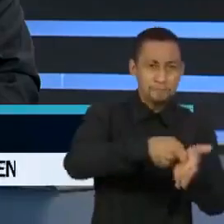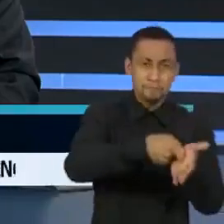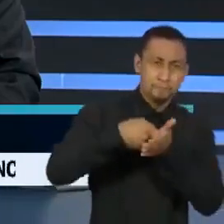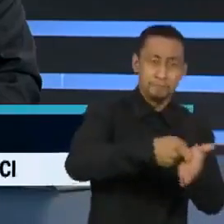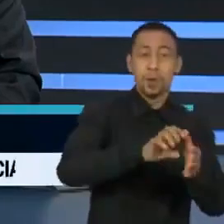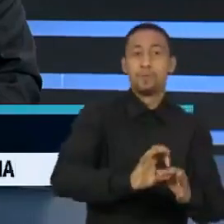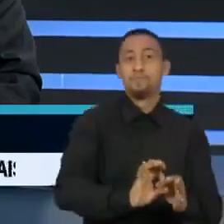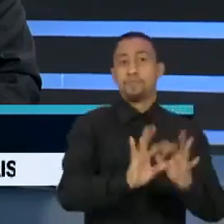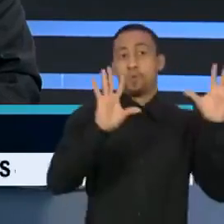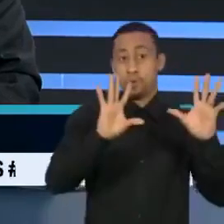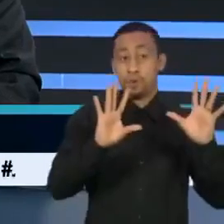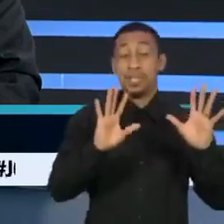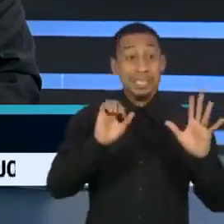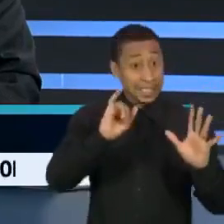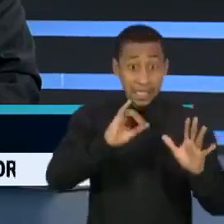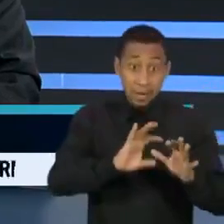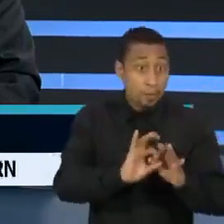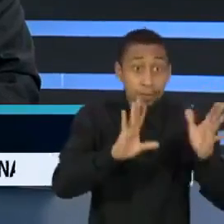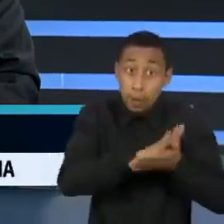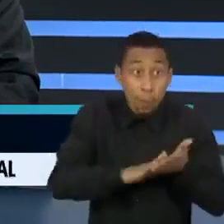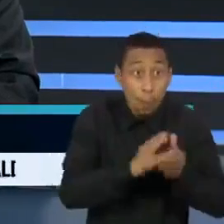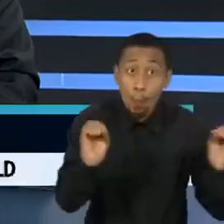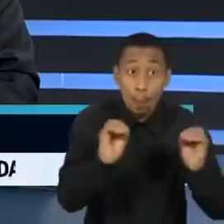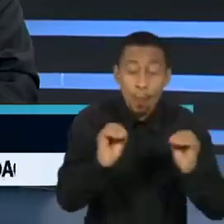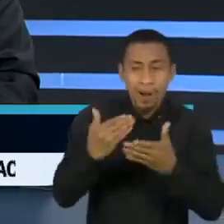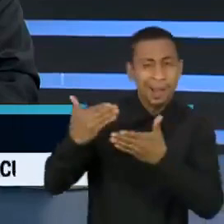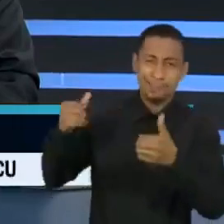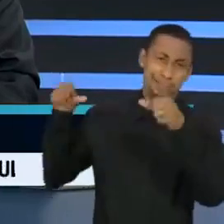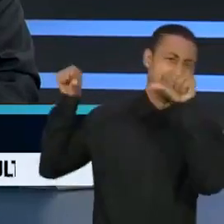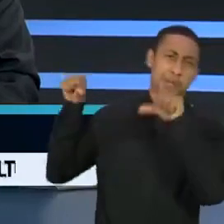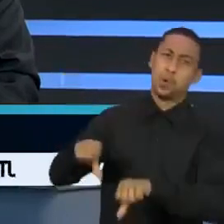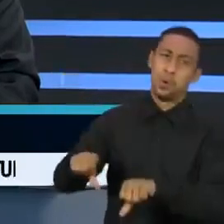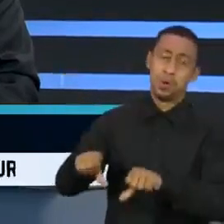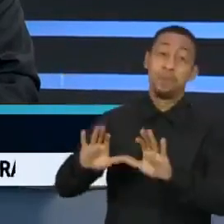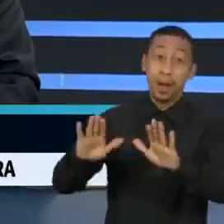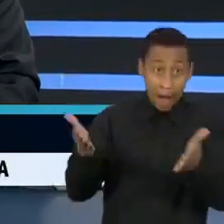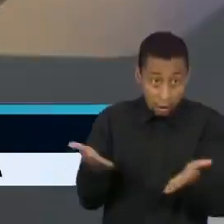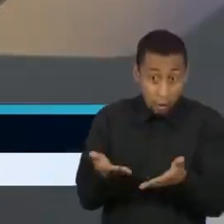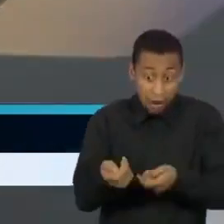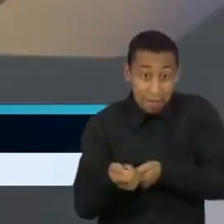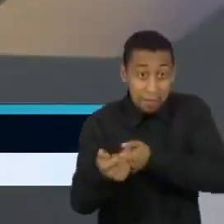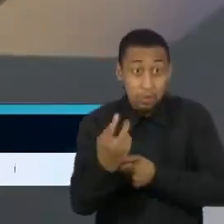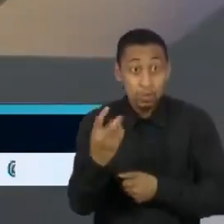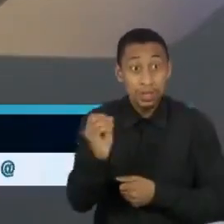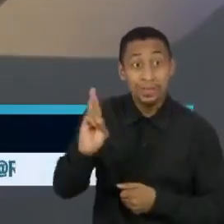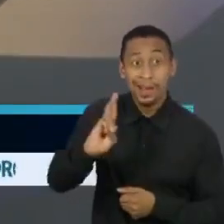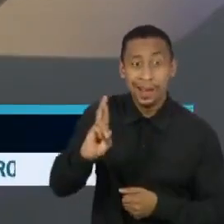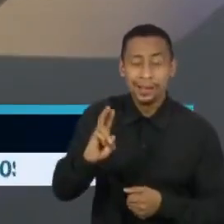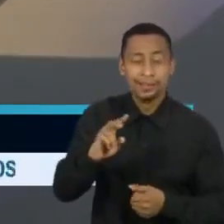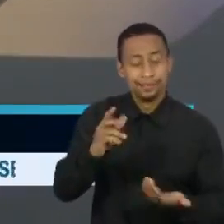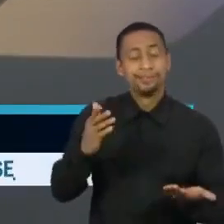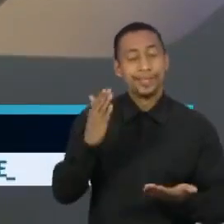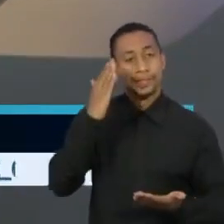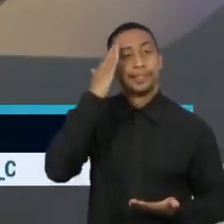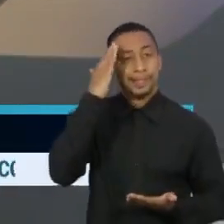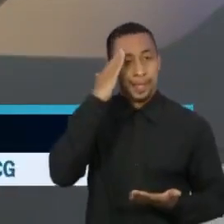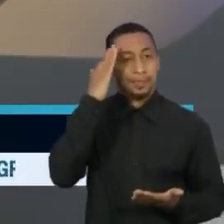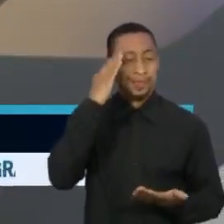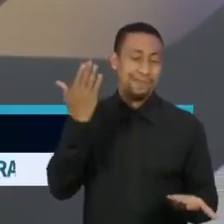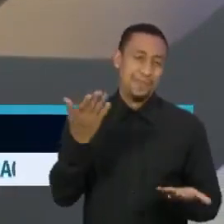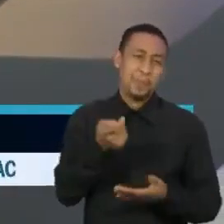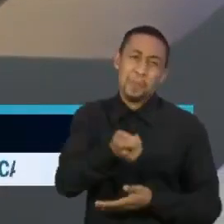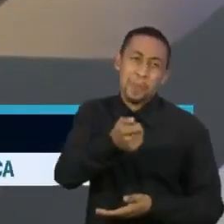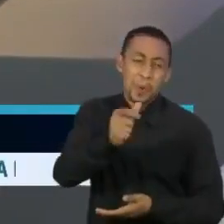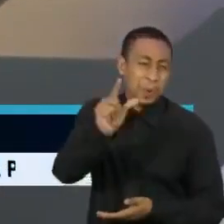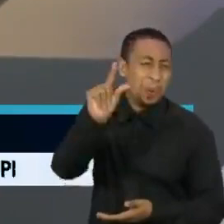agora, colocar um auxílio emergencial de R$ sendo que a gente sabe que esse valor é ínfimo, perto